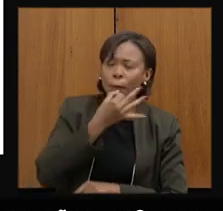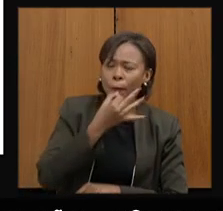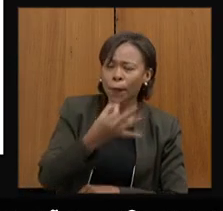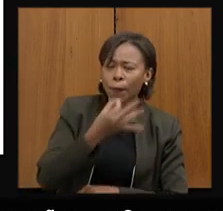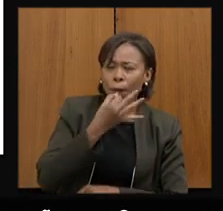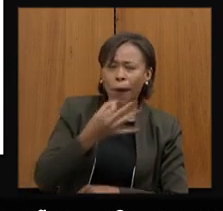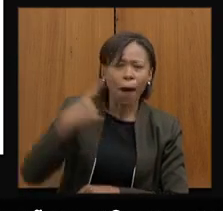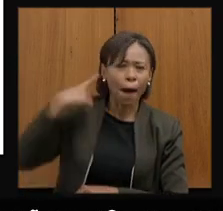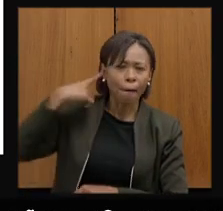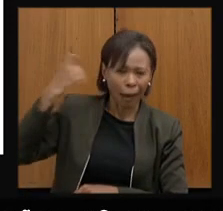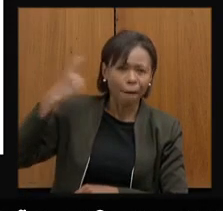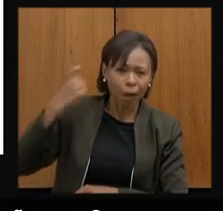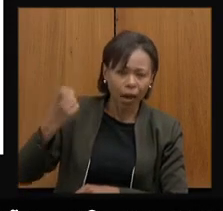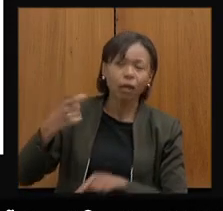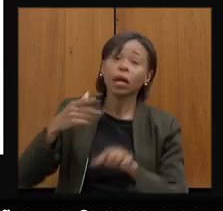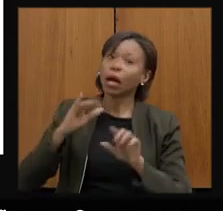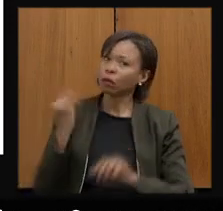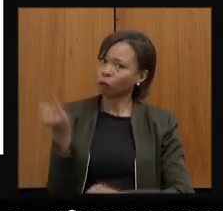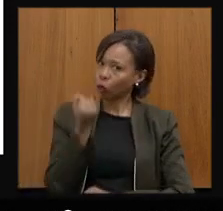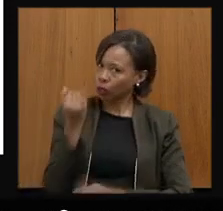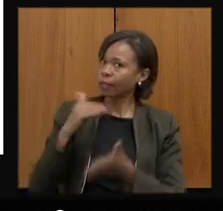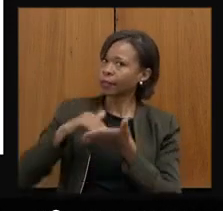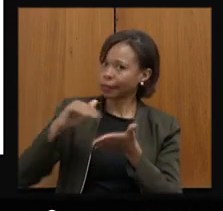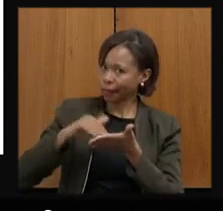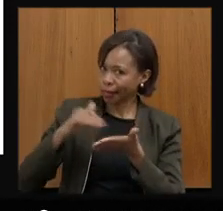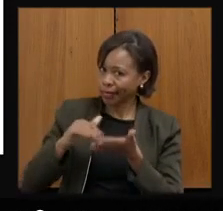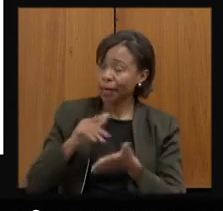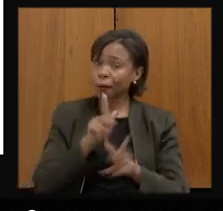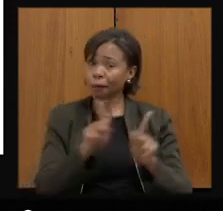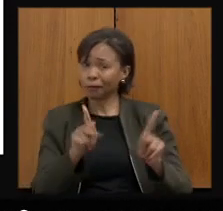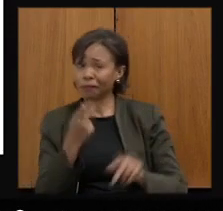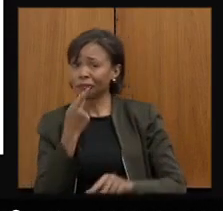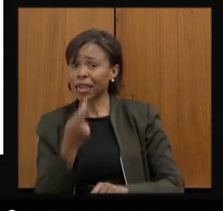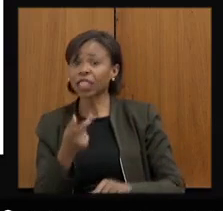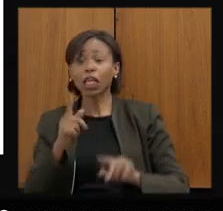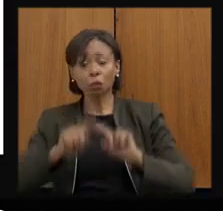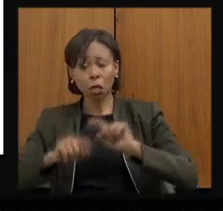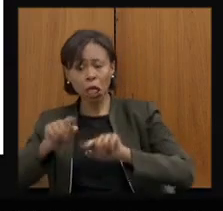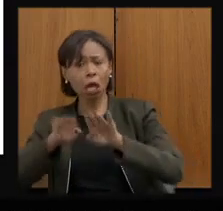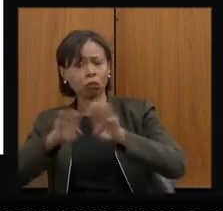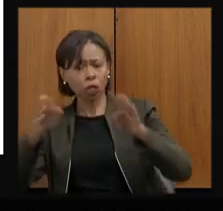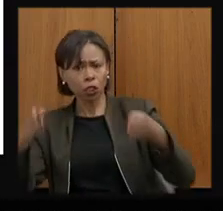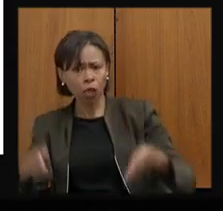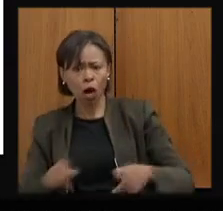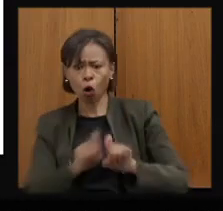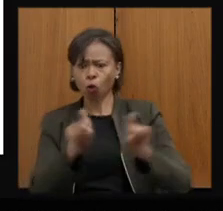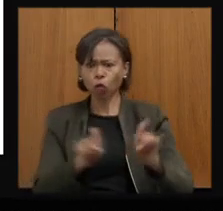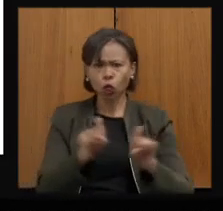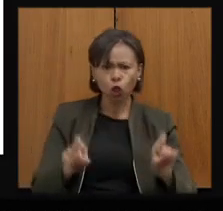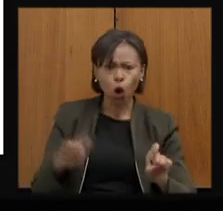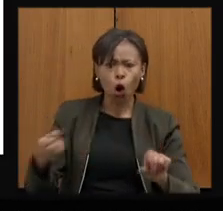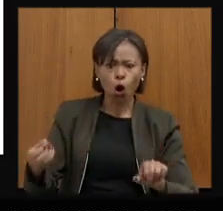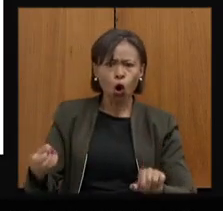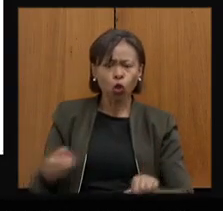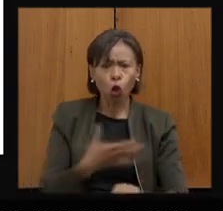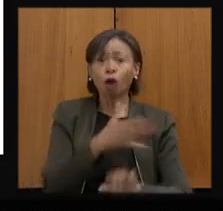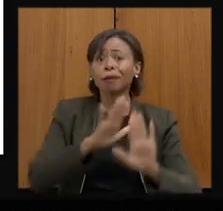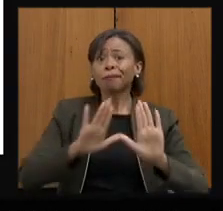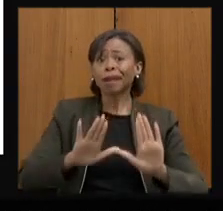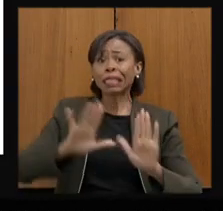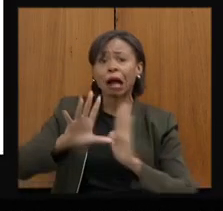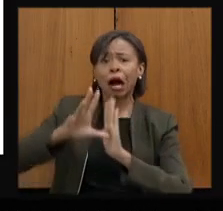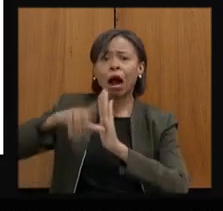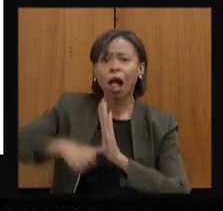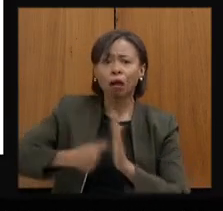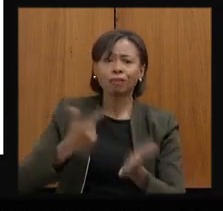porque a gente vê muitos diretores dizendo, secretário, a gente vem recebendo imobiliário, equipamento, e vem tendo furtos, vem sofrendo furtos.